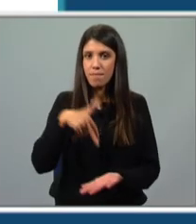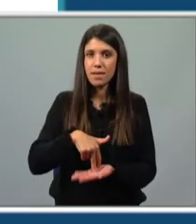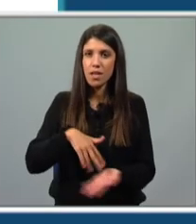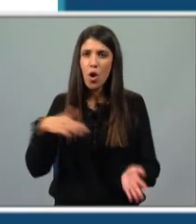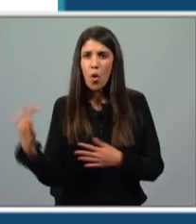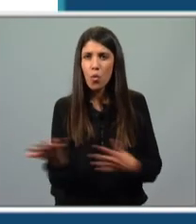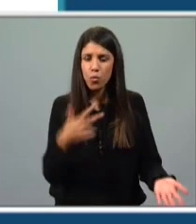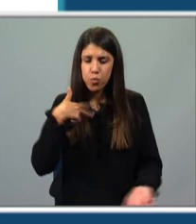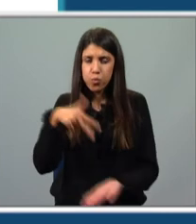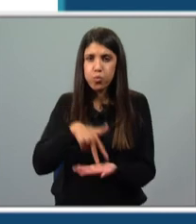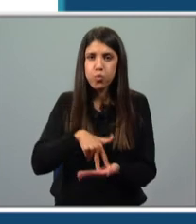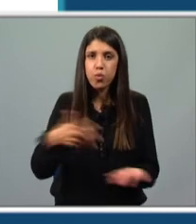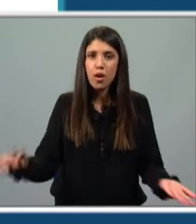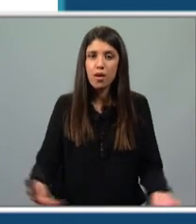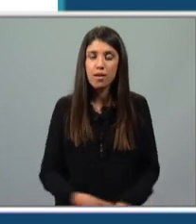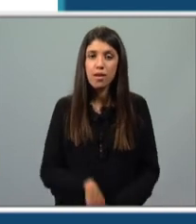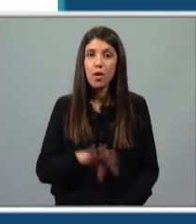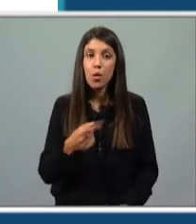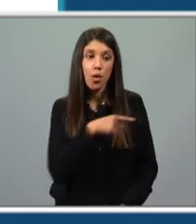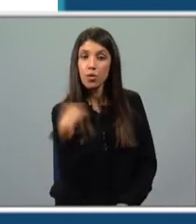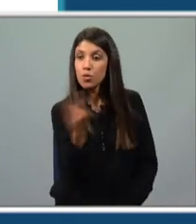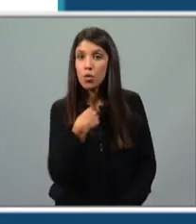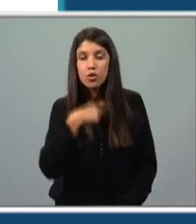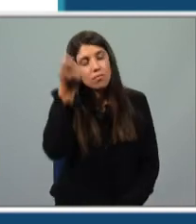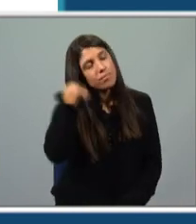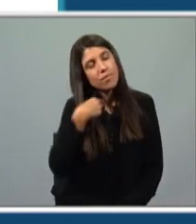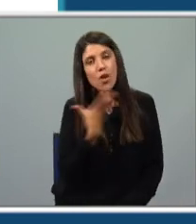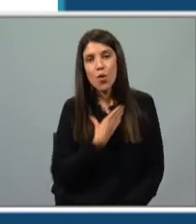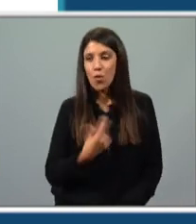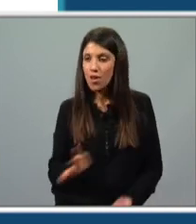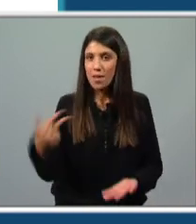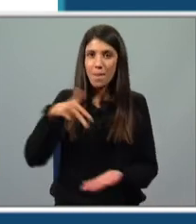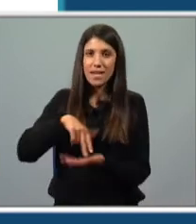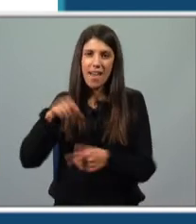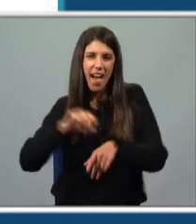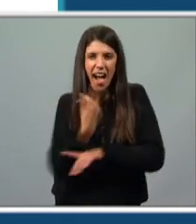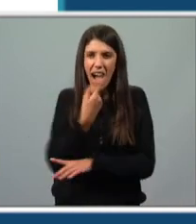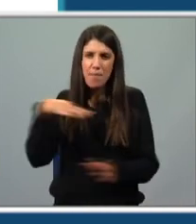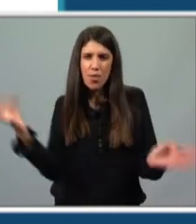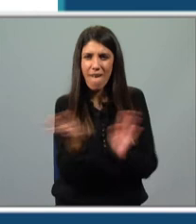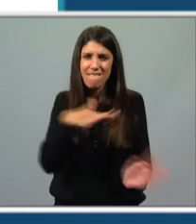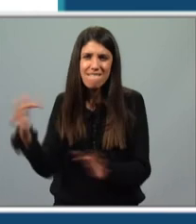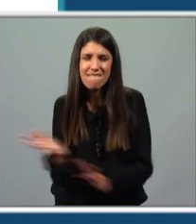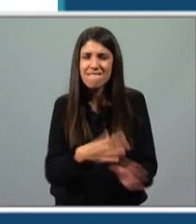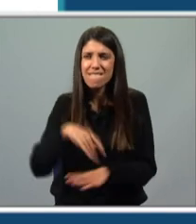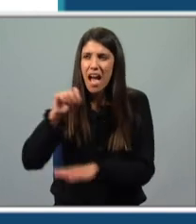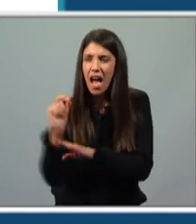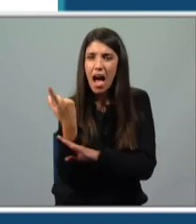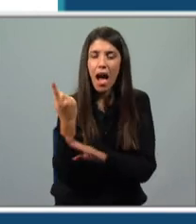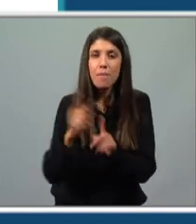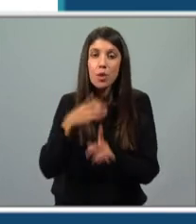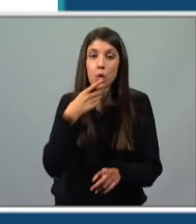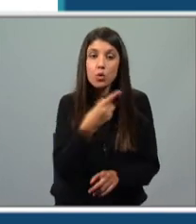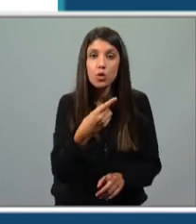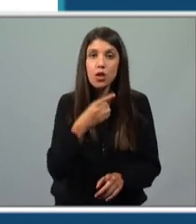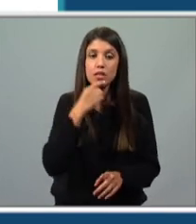e aqui me apresento. Quando tudo adormece, eu gosto de aparecer rápido como a sombra de quem passa a correr. Sozinho, eu sou